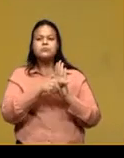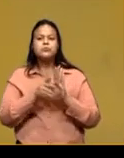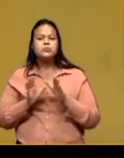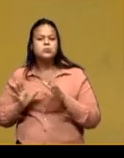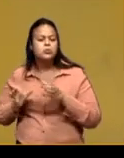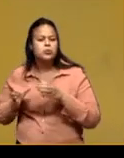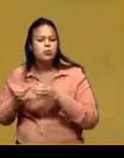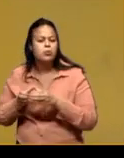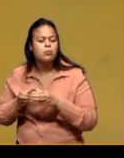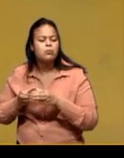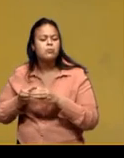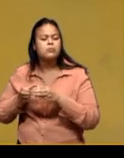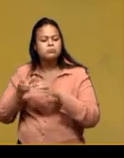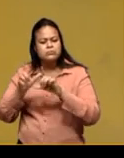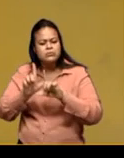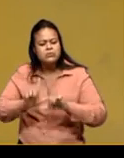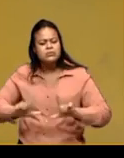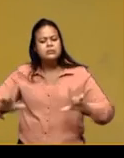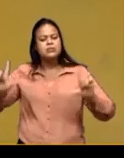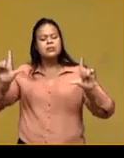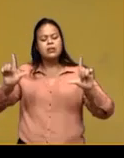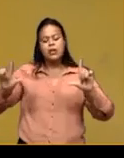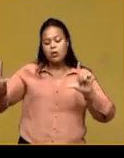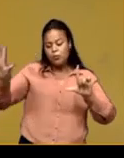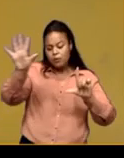ambientes,